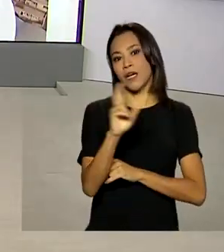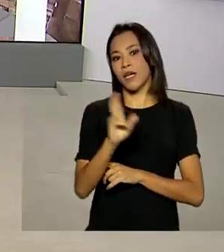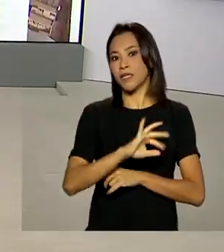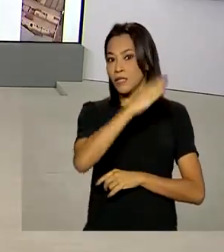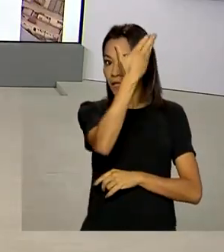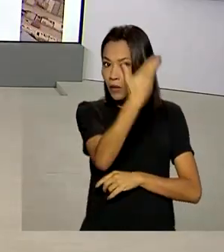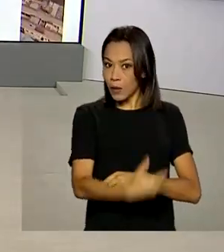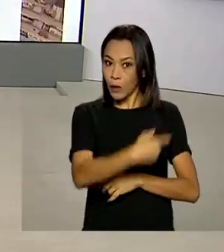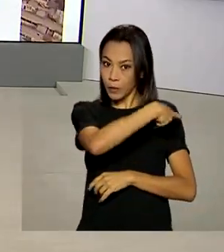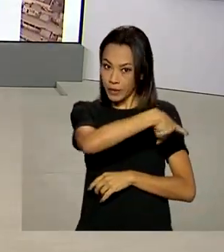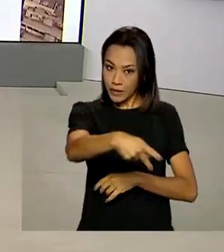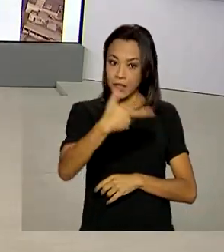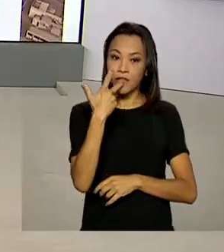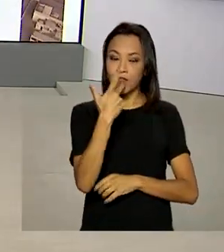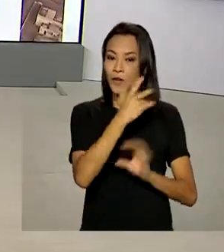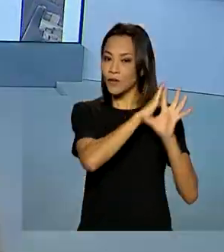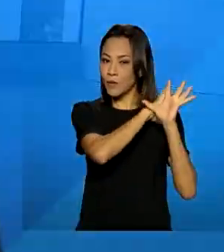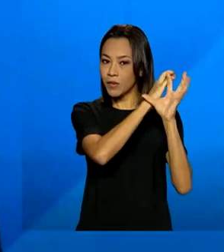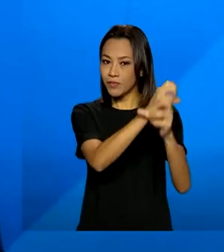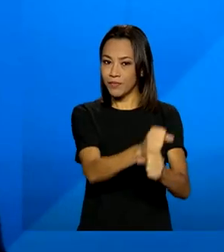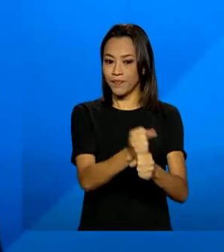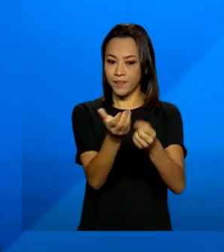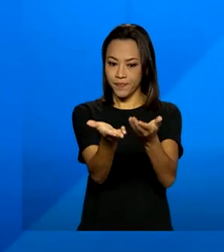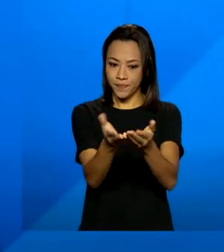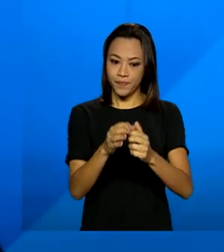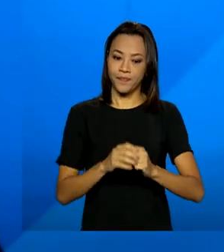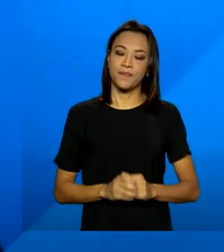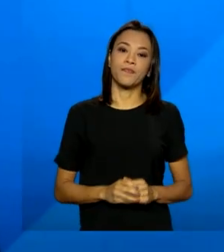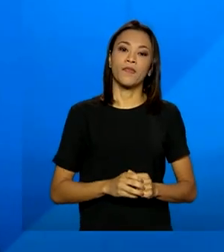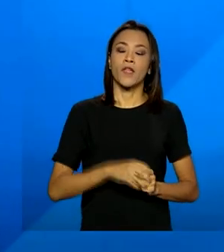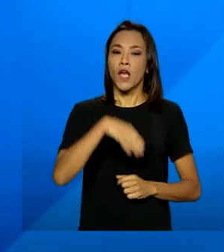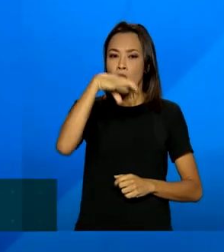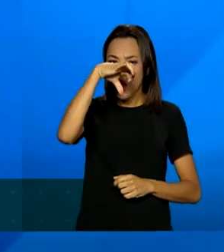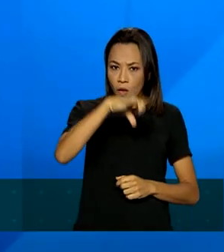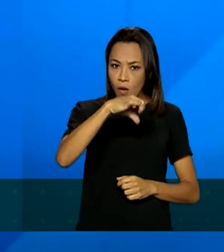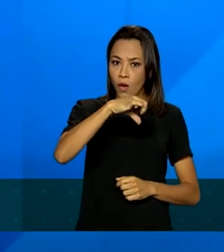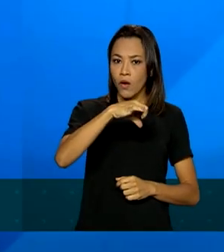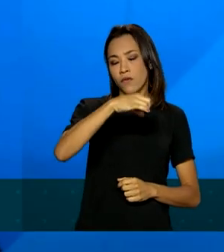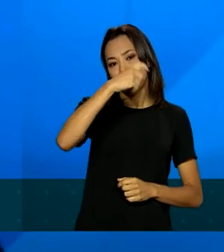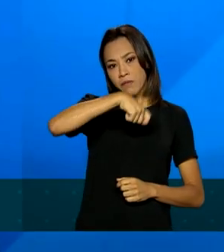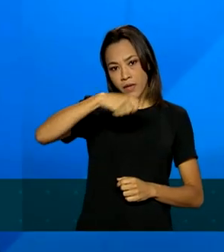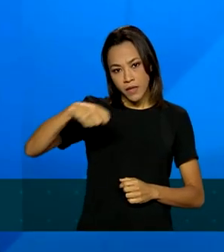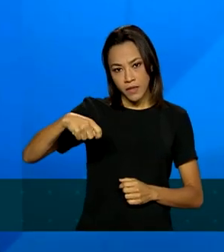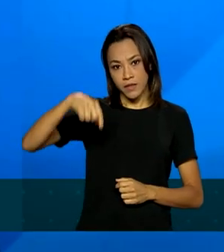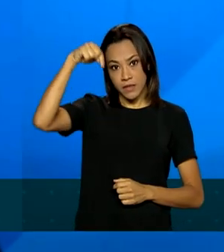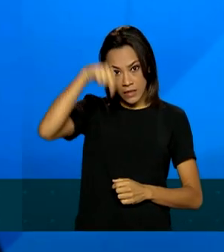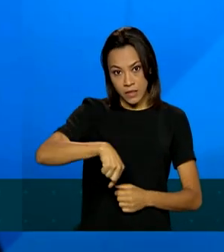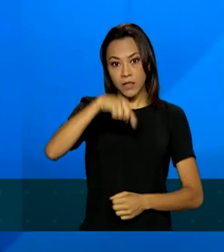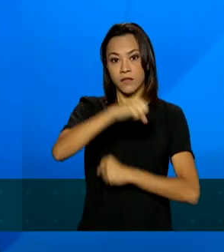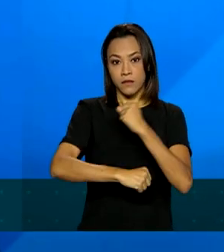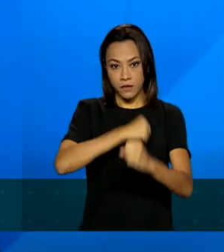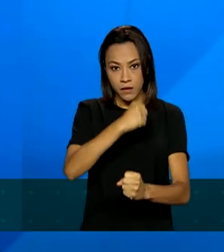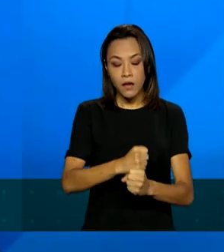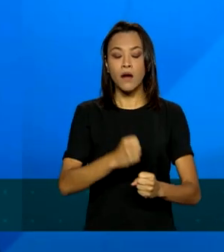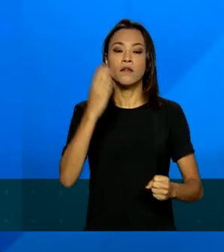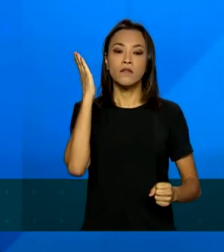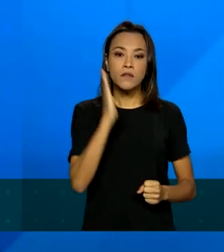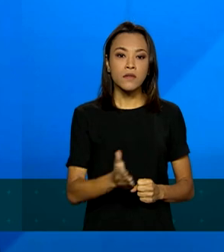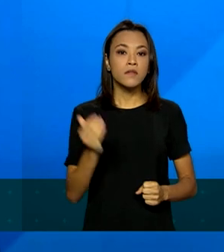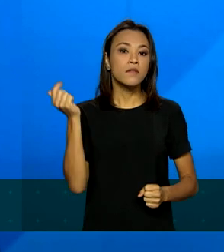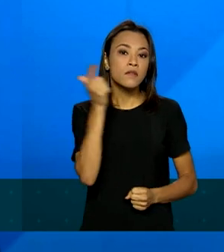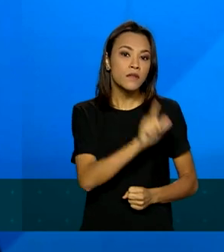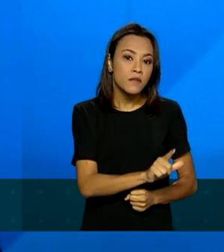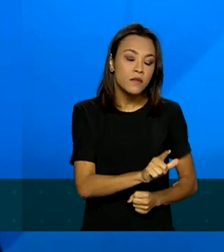Guimarães falou sobre o balanço. Nos nove primeiros meses de 2021, nós já tivemos o segundo